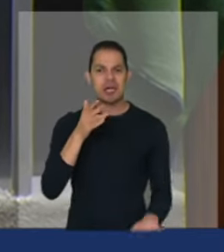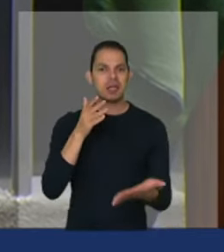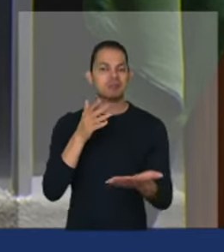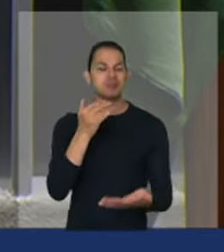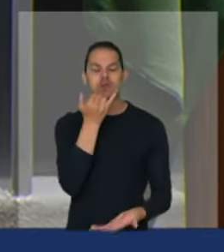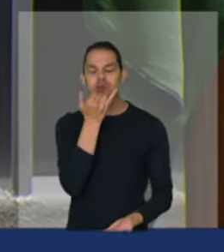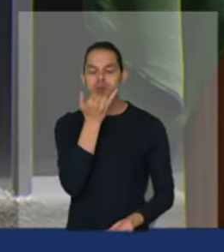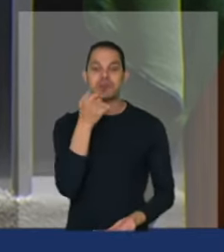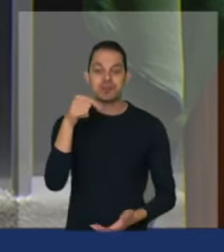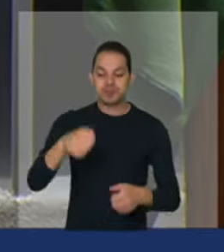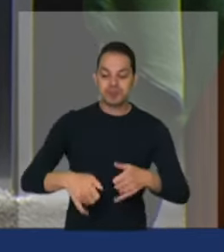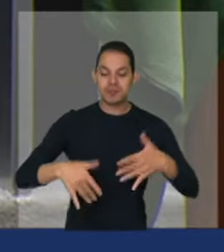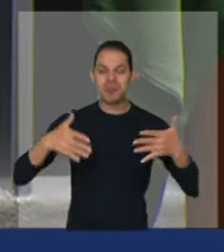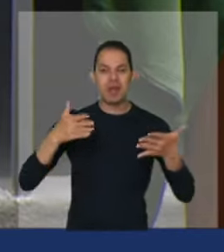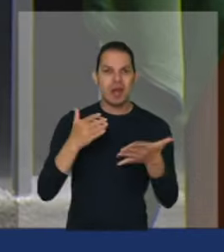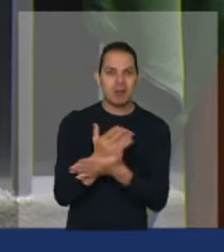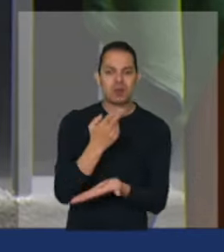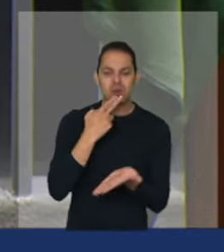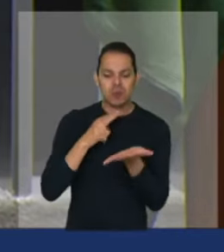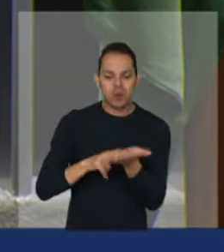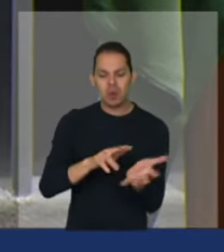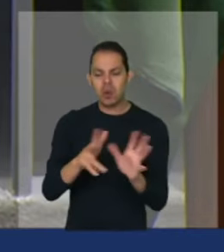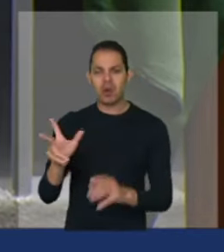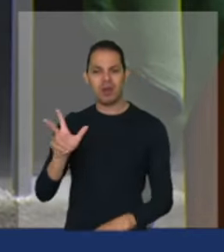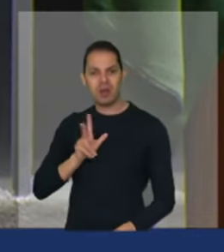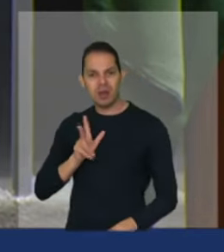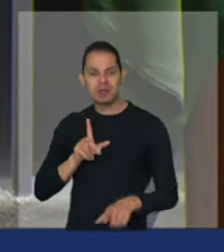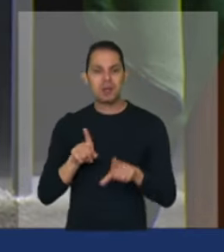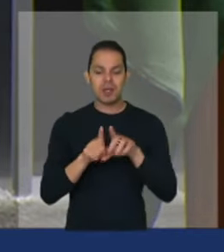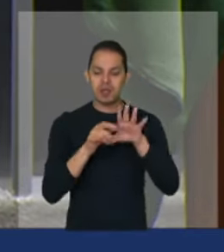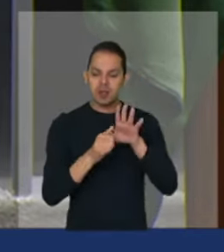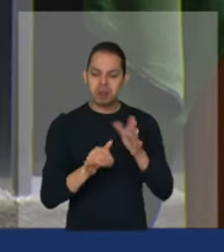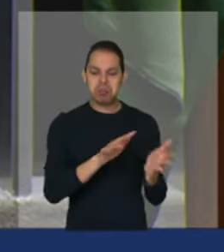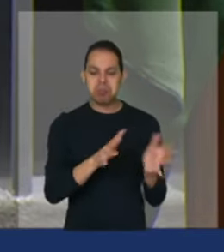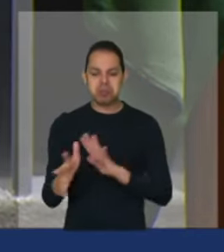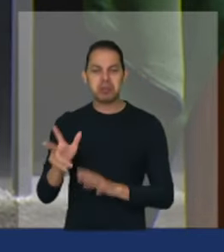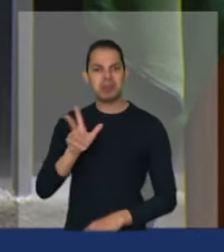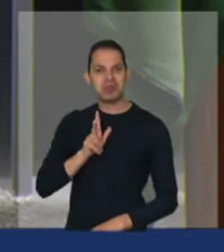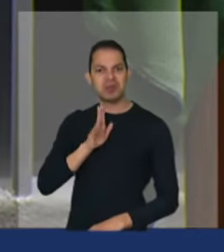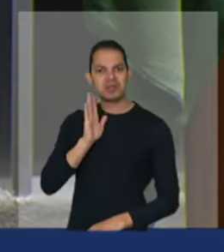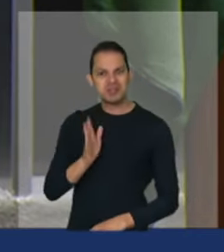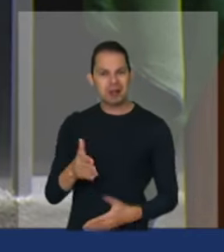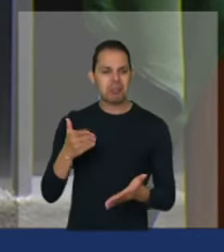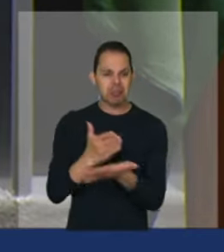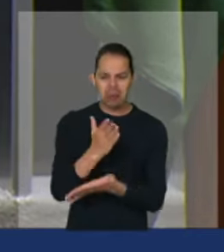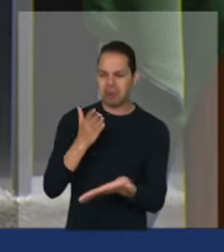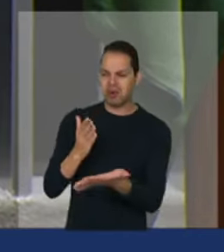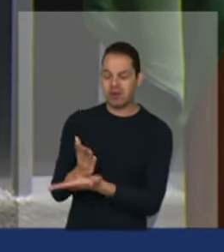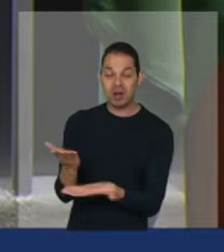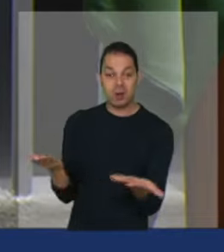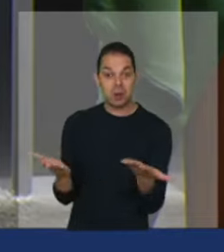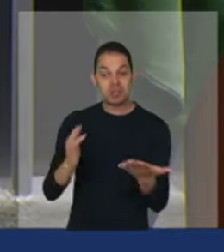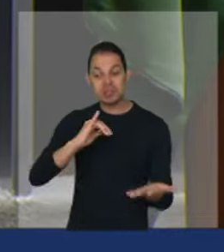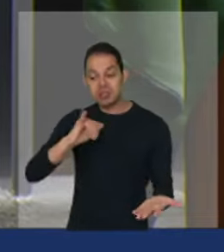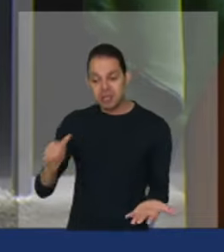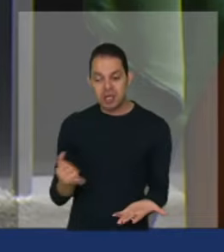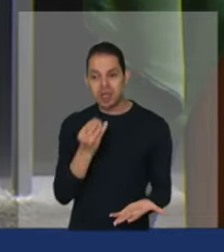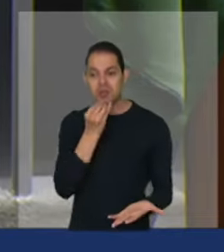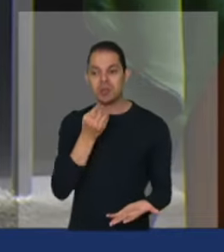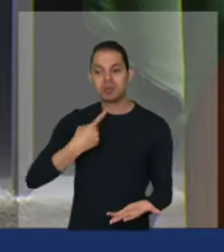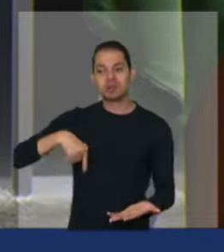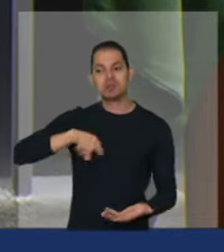privatizações a privatização da Eletrobras nós temos hoje a oportunidade de estarmos fazendo uma discussão